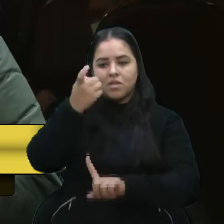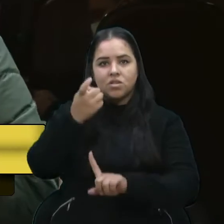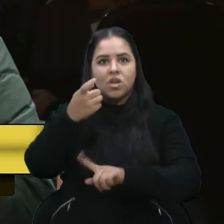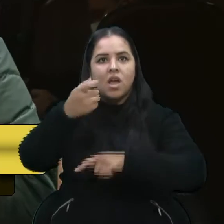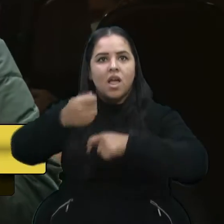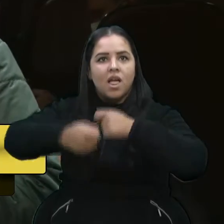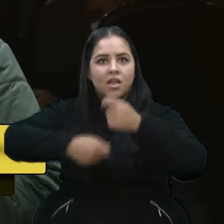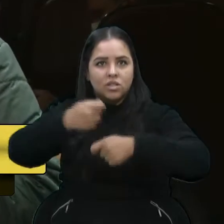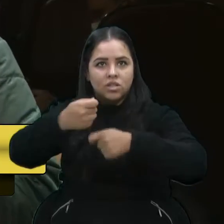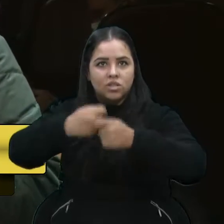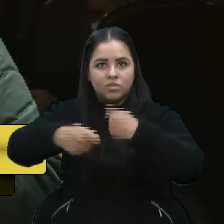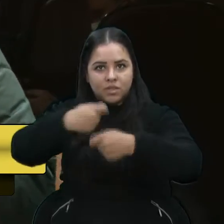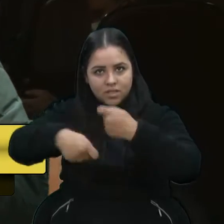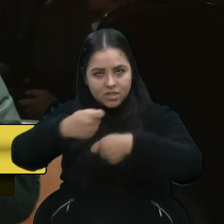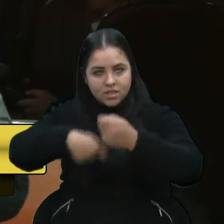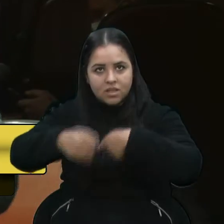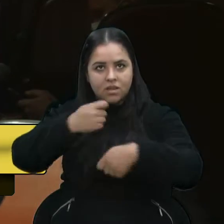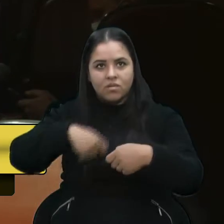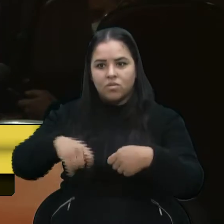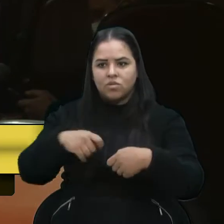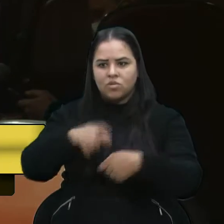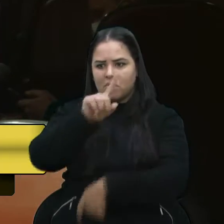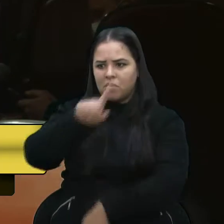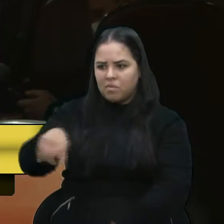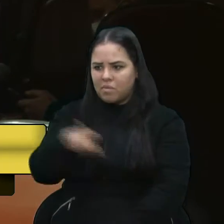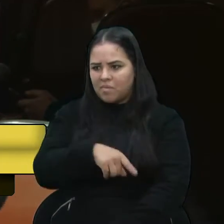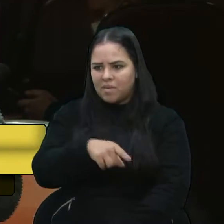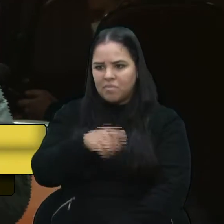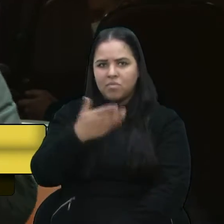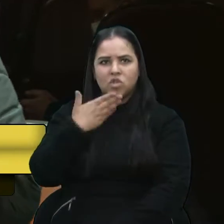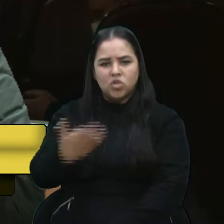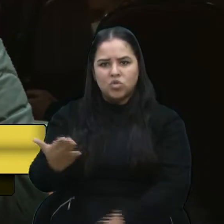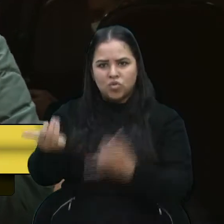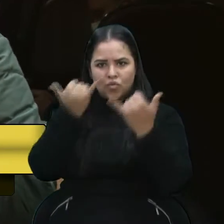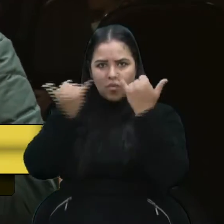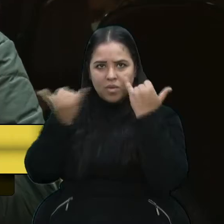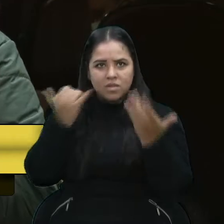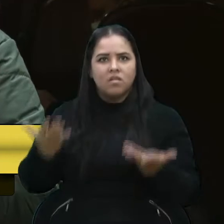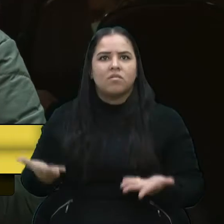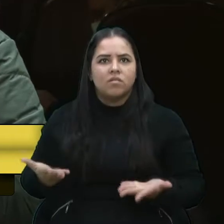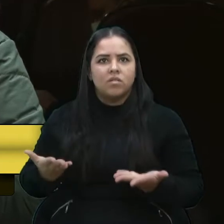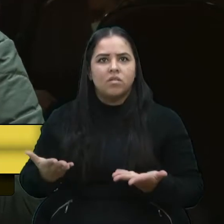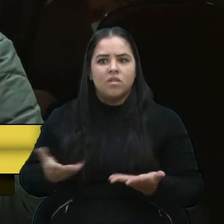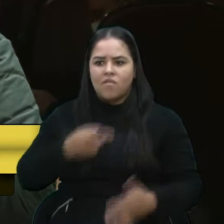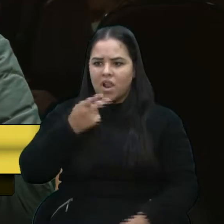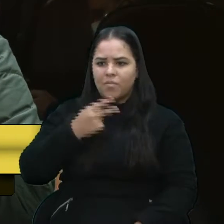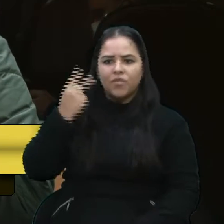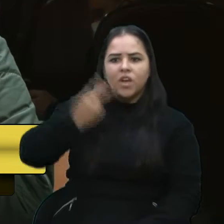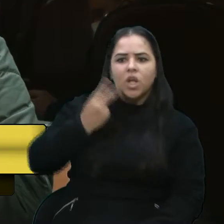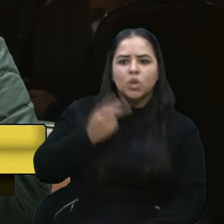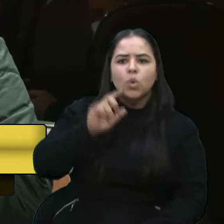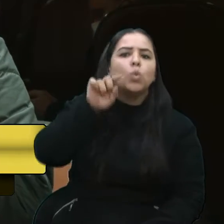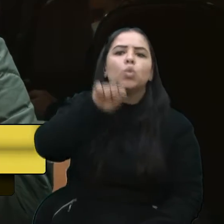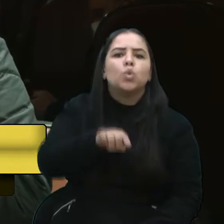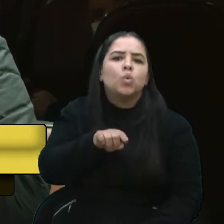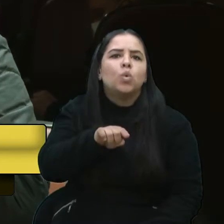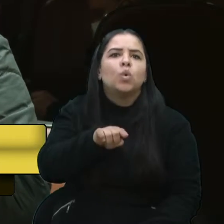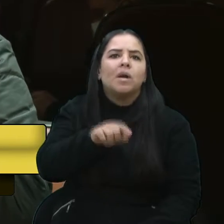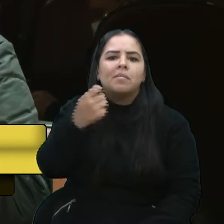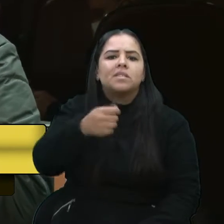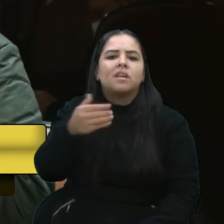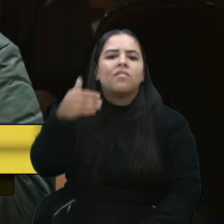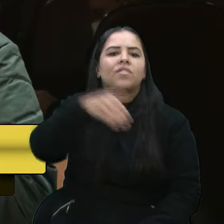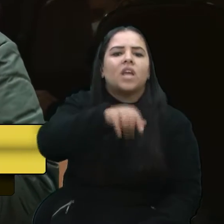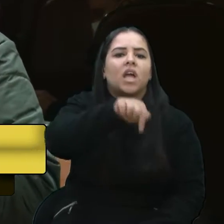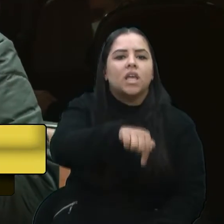proibir pedindo informação. Proibir dizer assim, vereador, tu tem que vir aqui